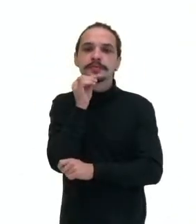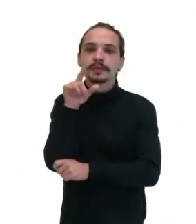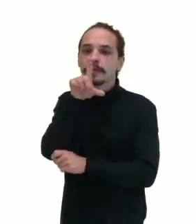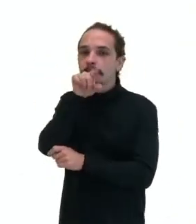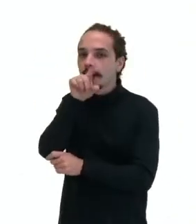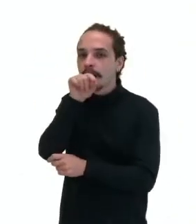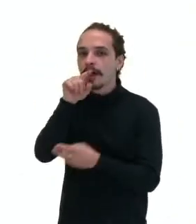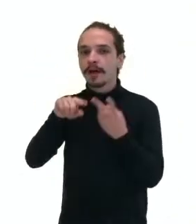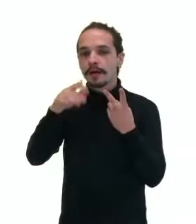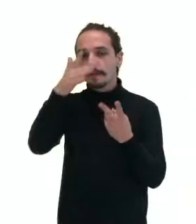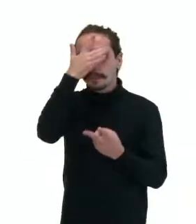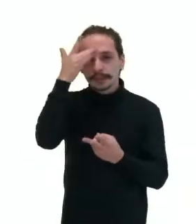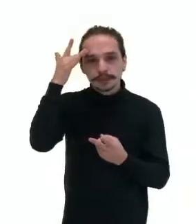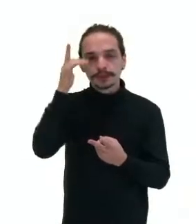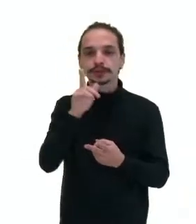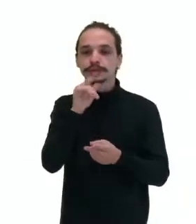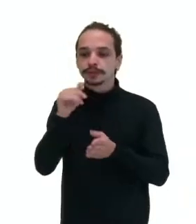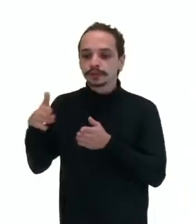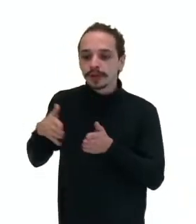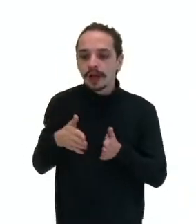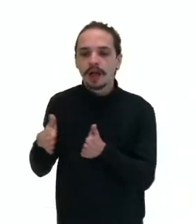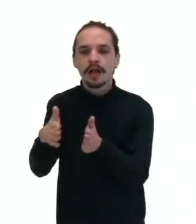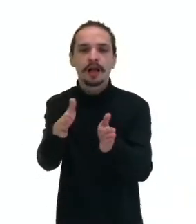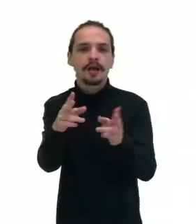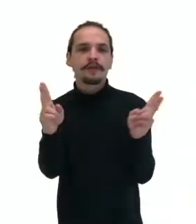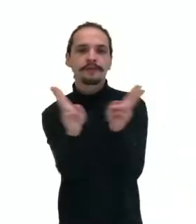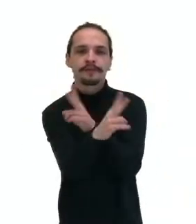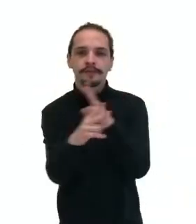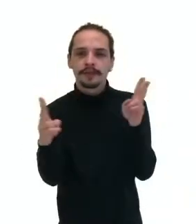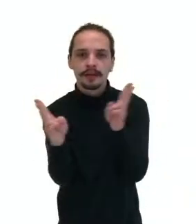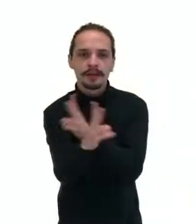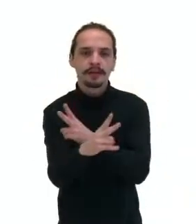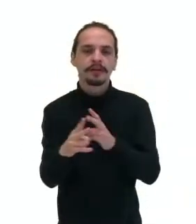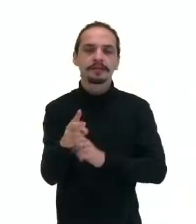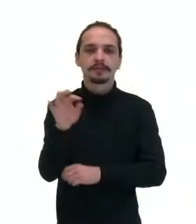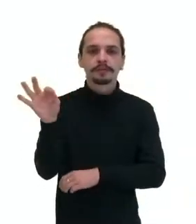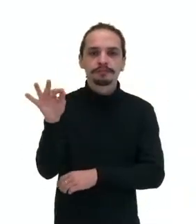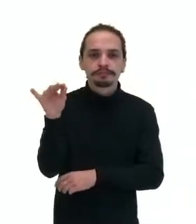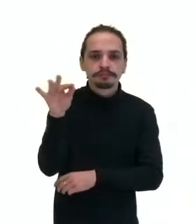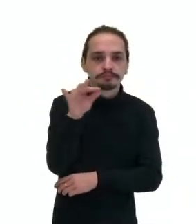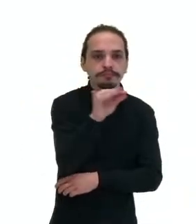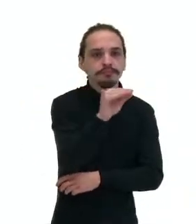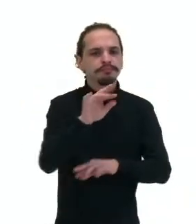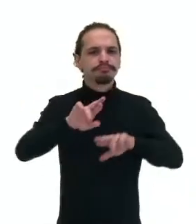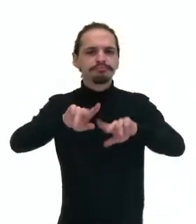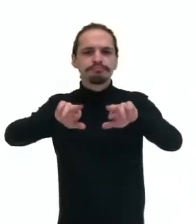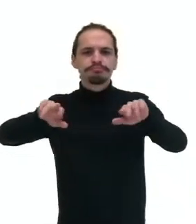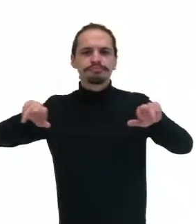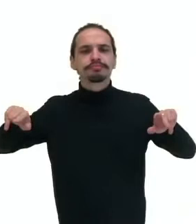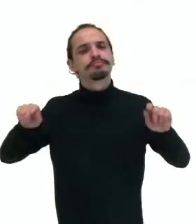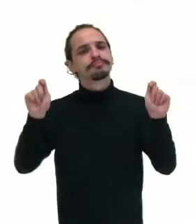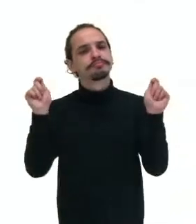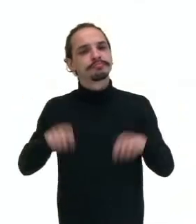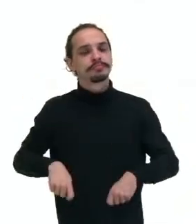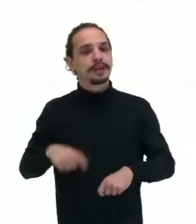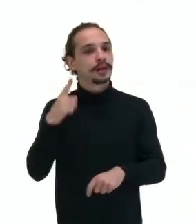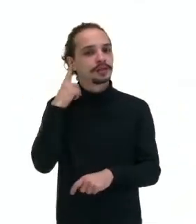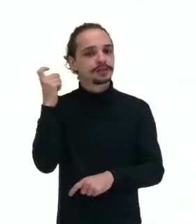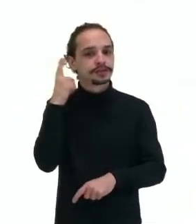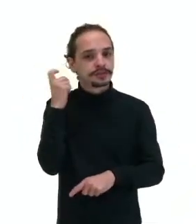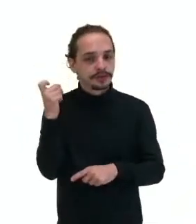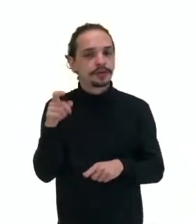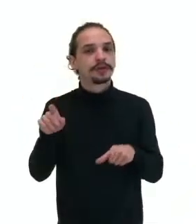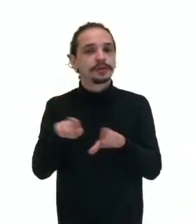pessoas, sons de riacho, de vento, água, insetos, entre outros. E também podem ser produzidos,